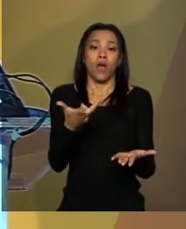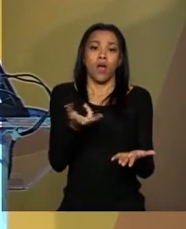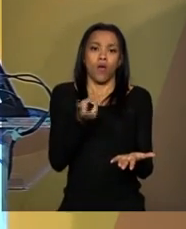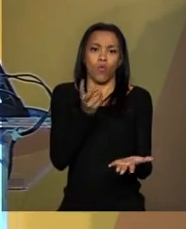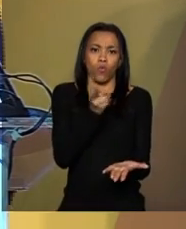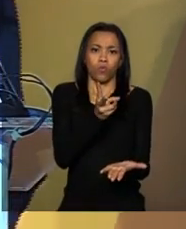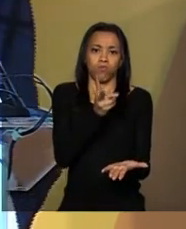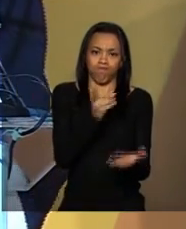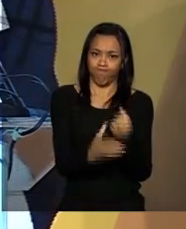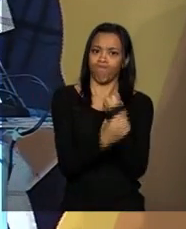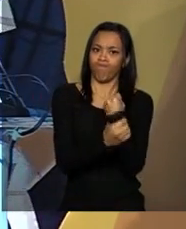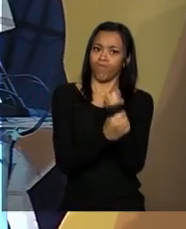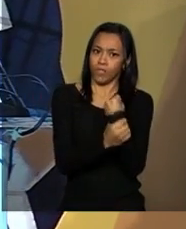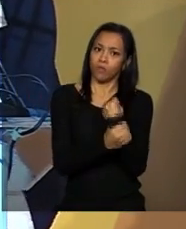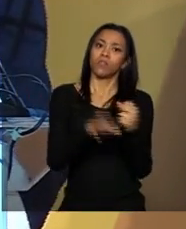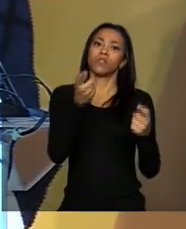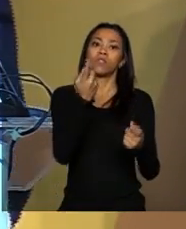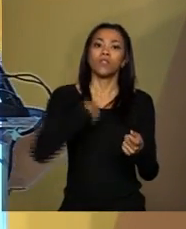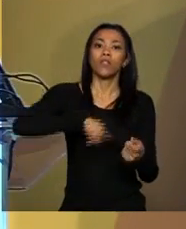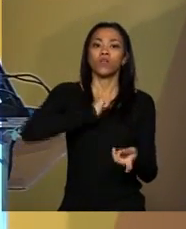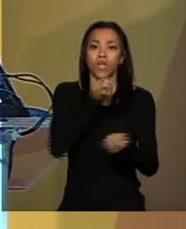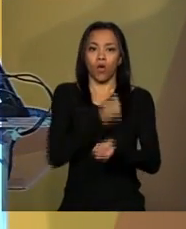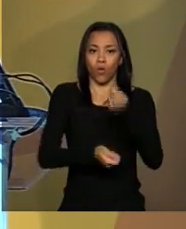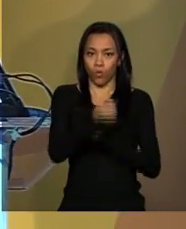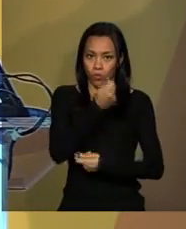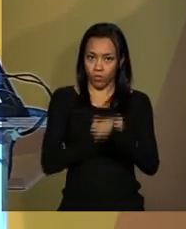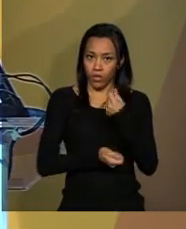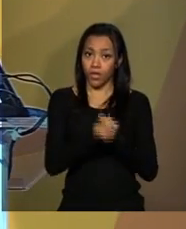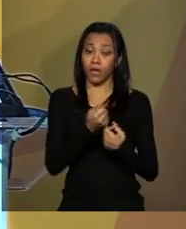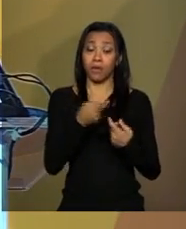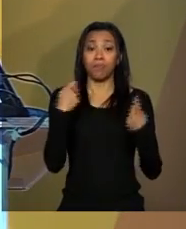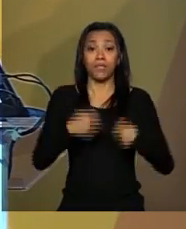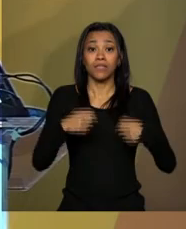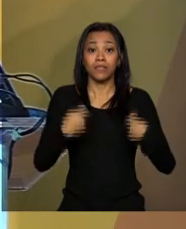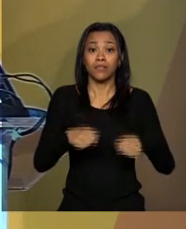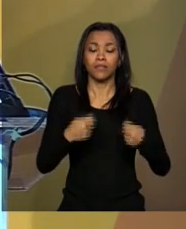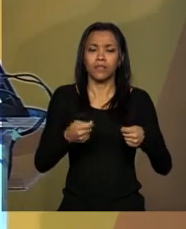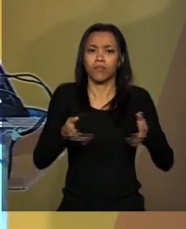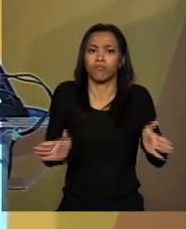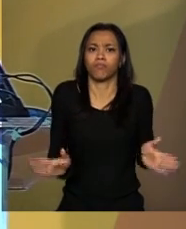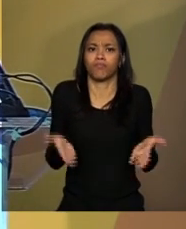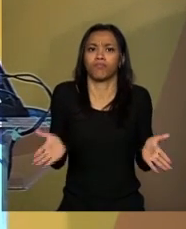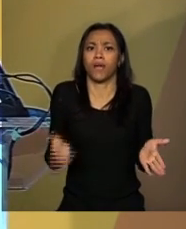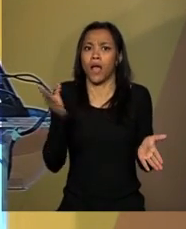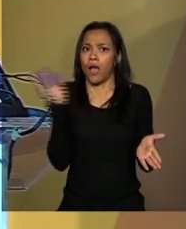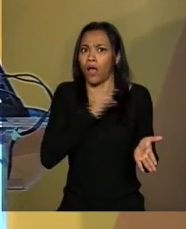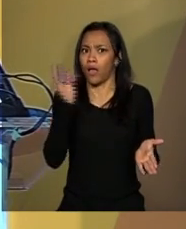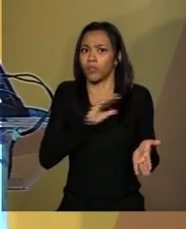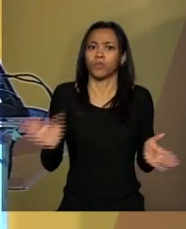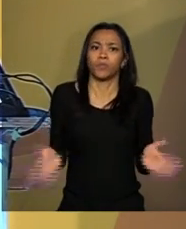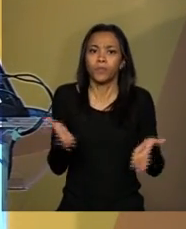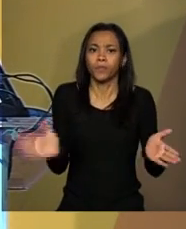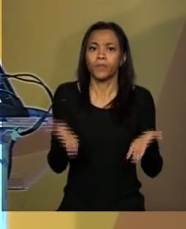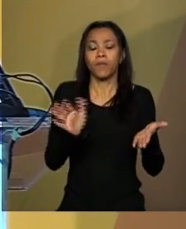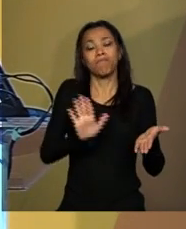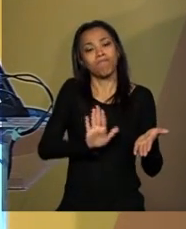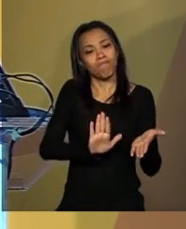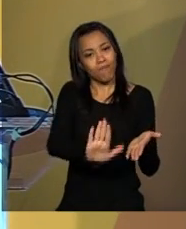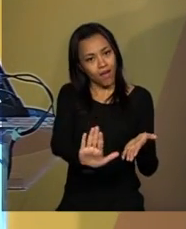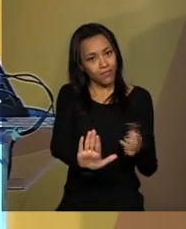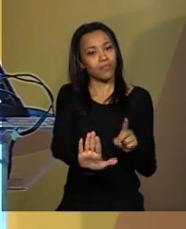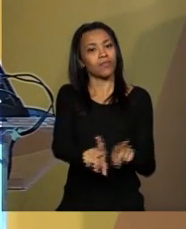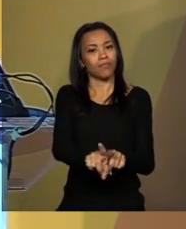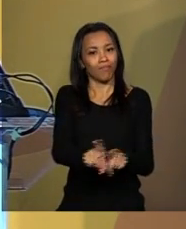ela depende do aumento o mais rápido, mas também o mais